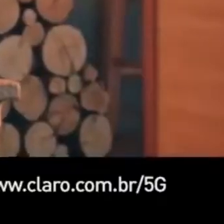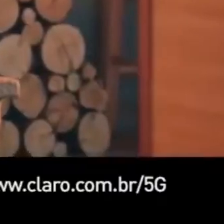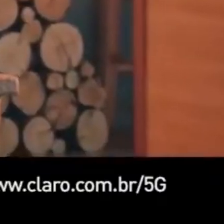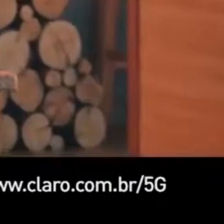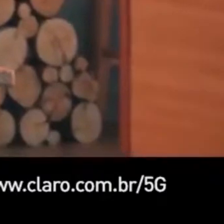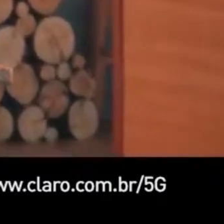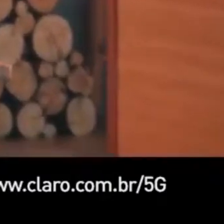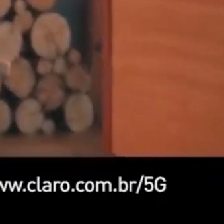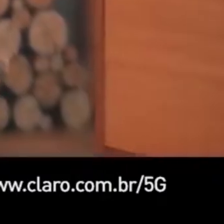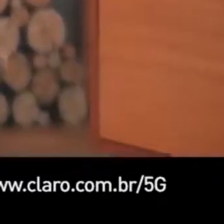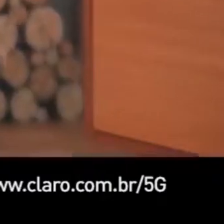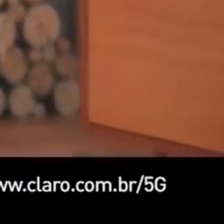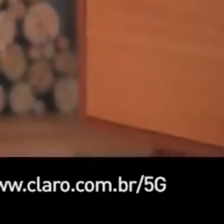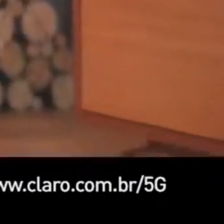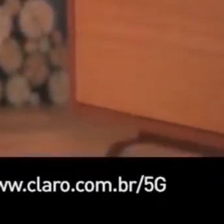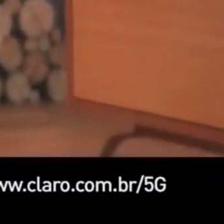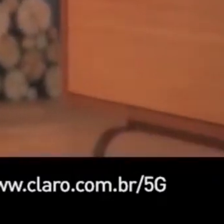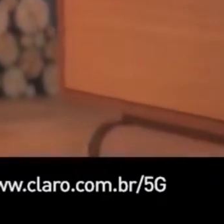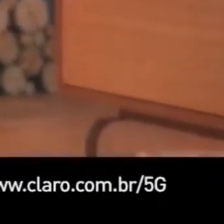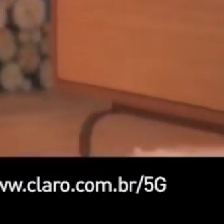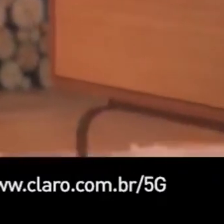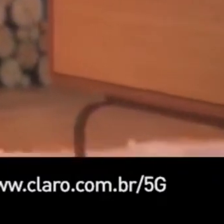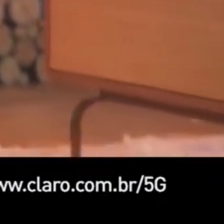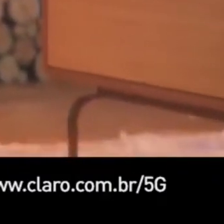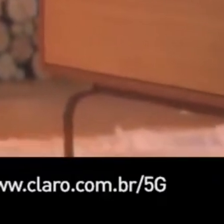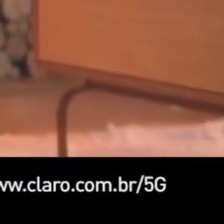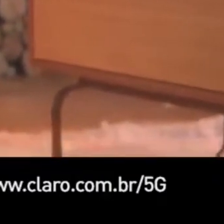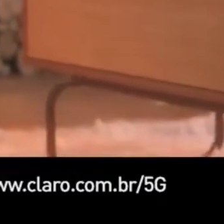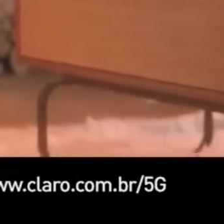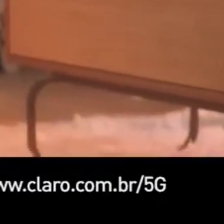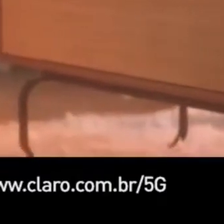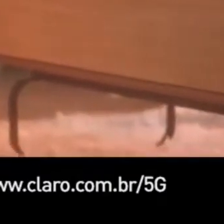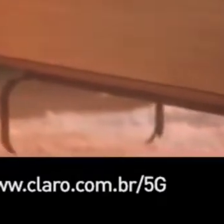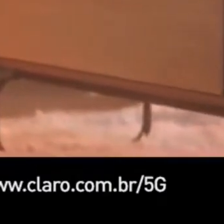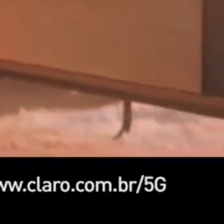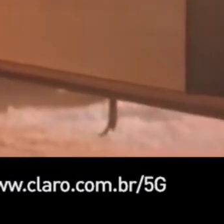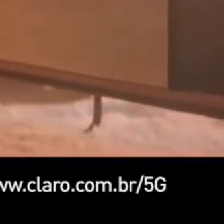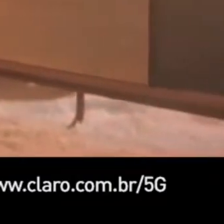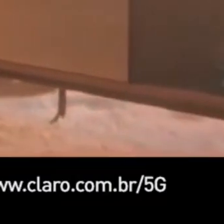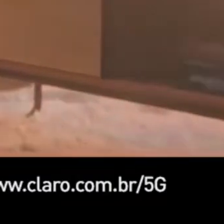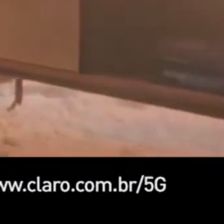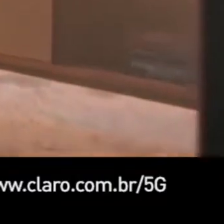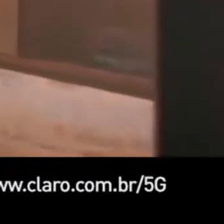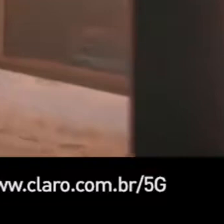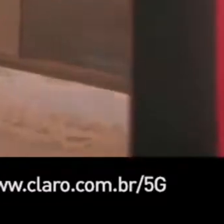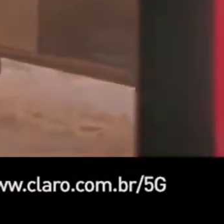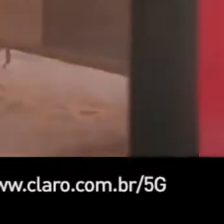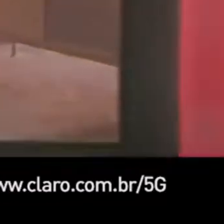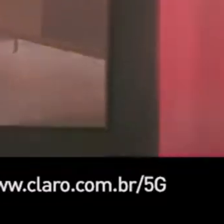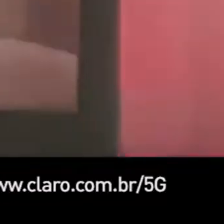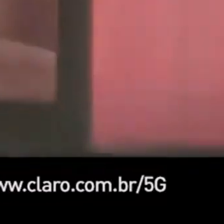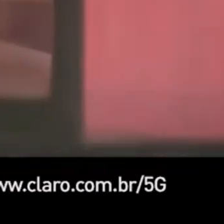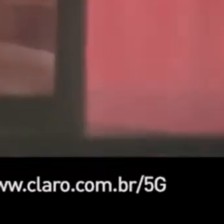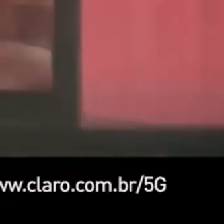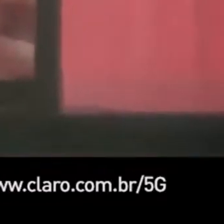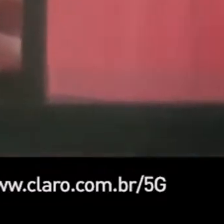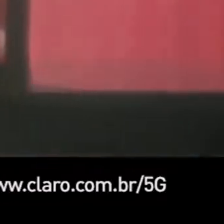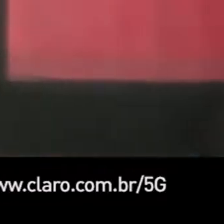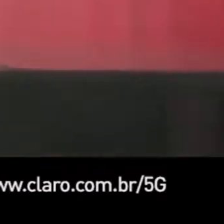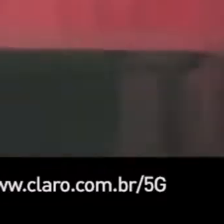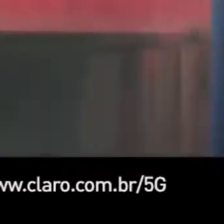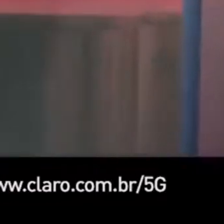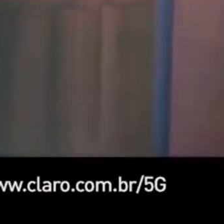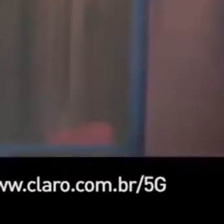Brasil Streaming e TV que agora eu posso levar comigo pra todo lugar Tudo